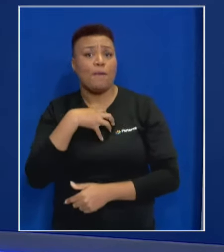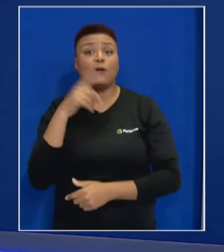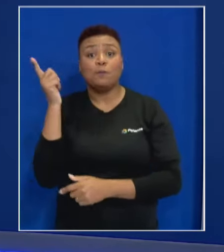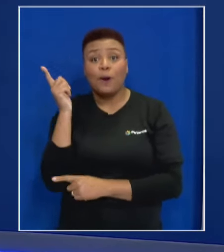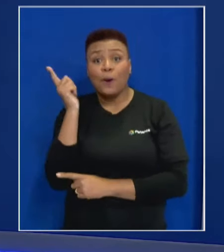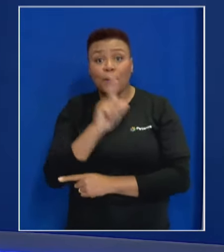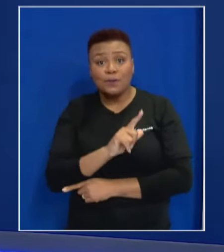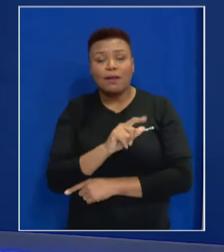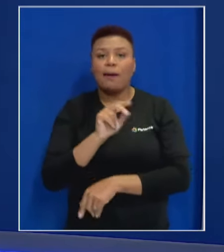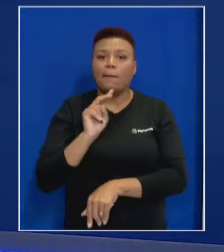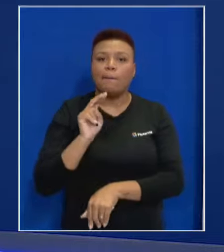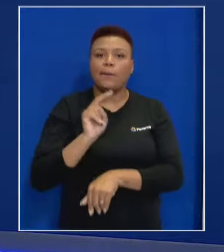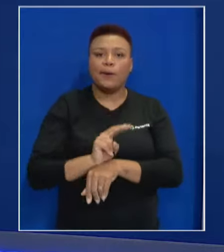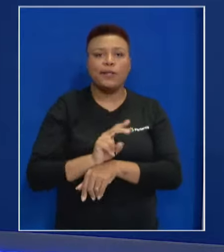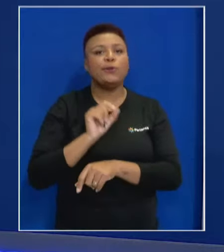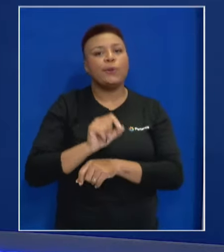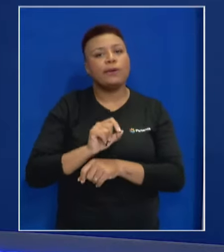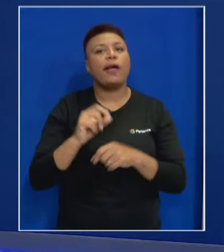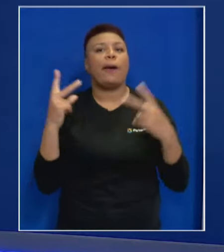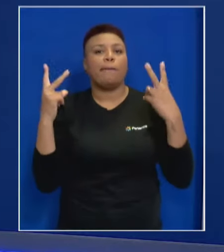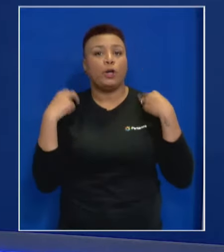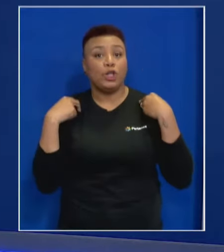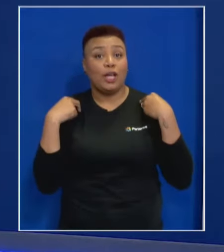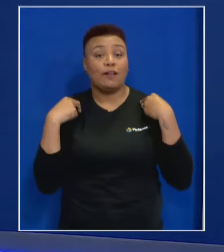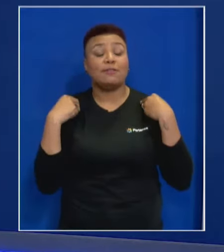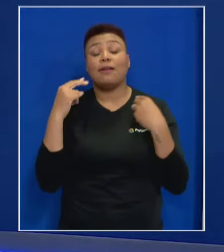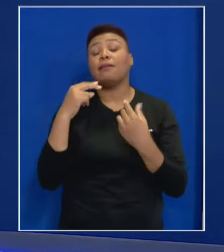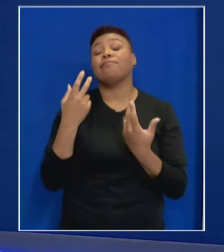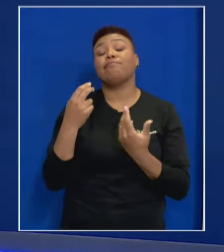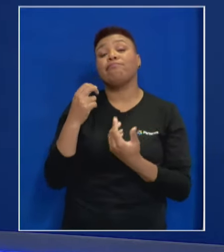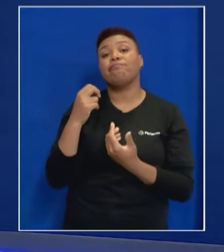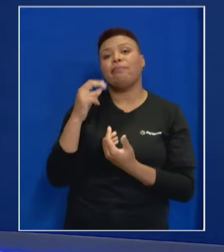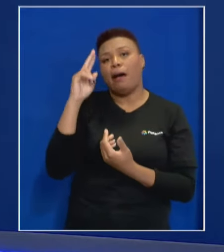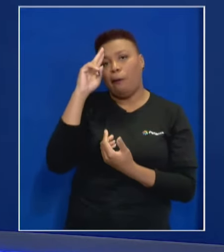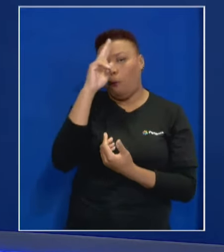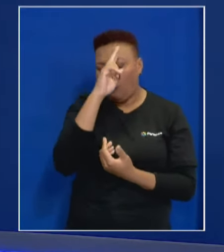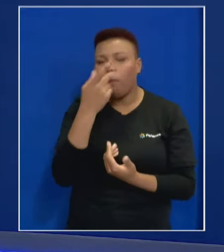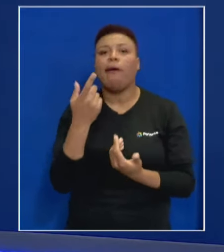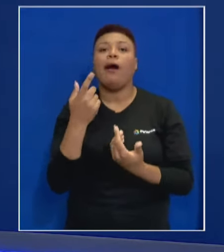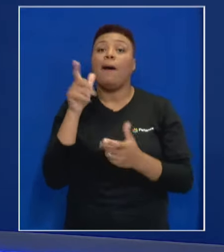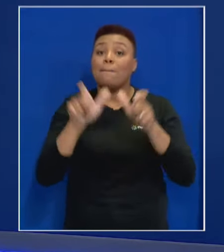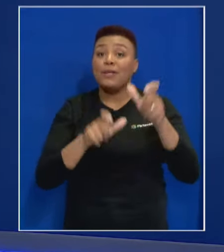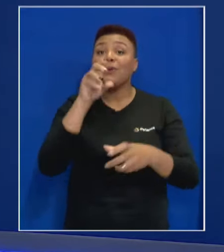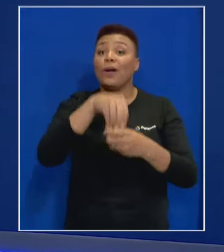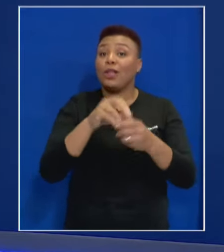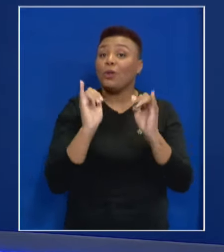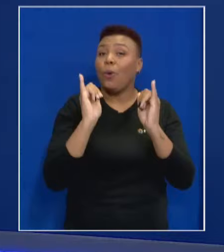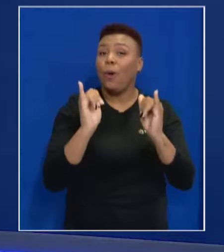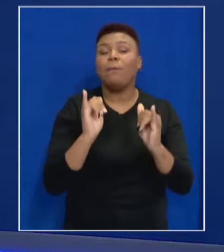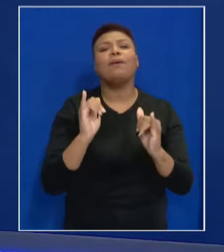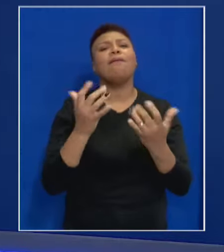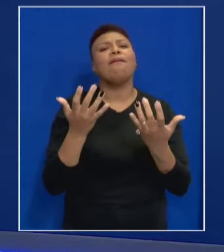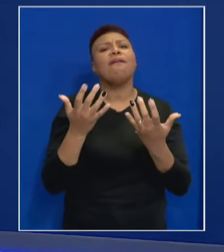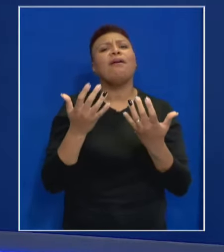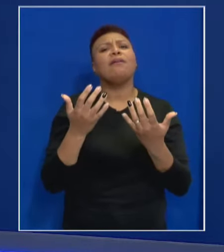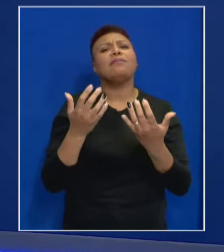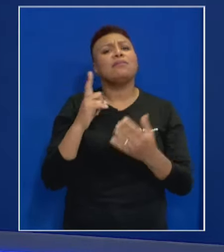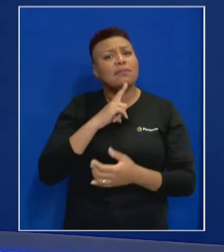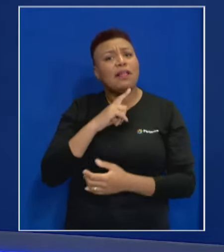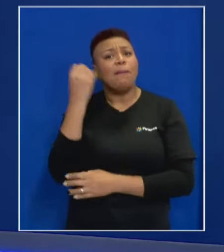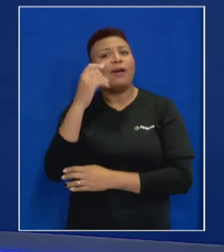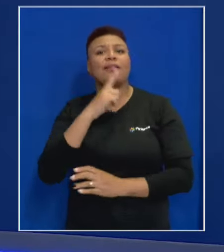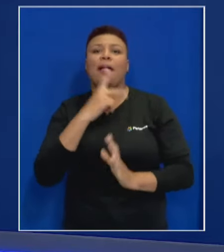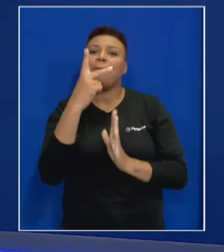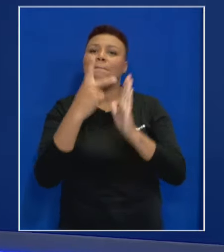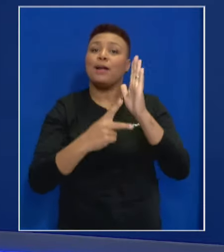conseguirmos proteger os motoristas de aplicativo, o pessoal que está no ônibus, todo mundo de uma forma a termos em Porto Alegre um